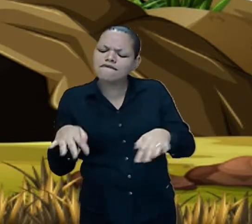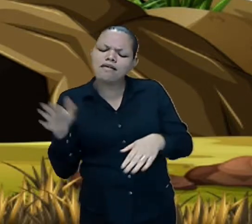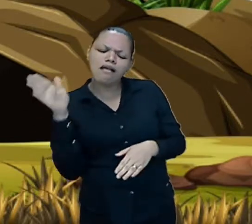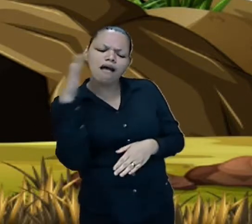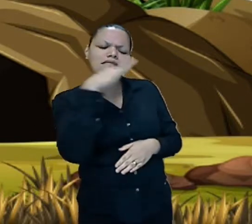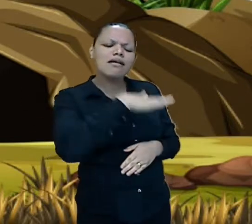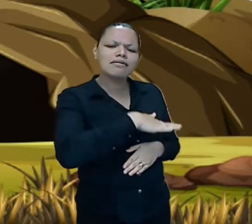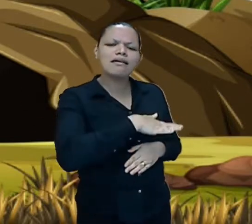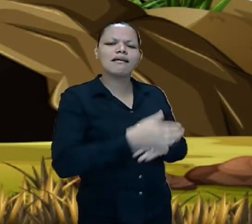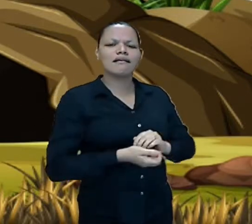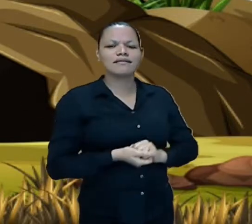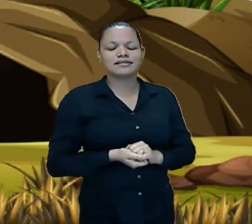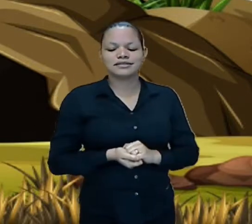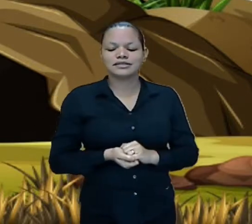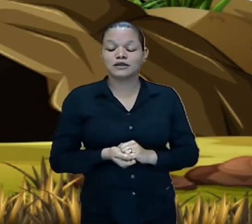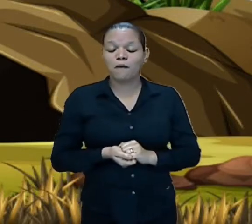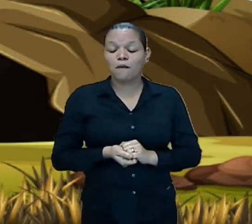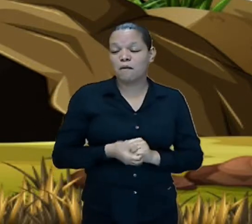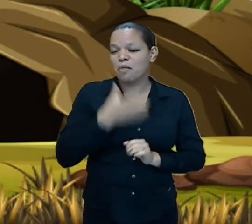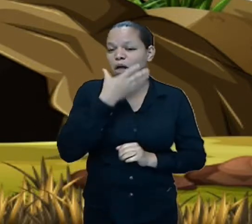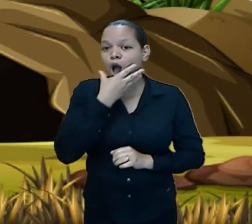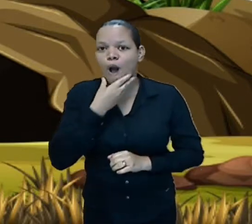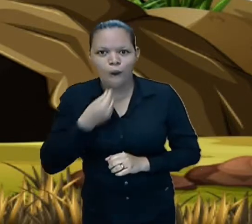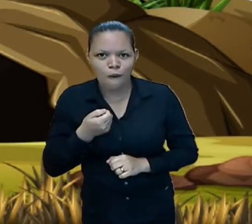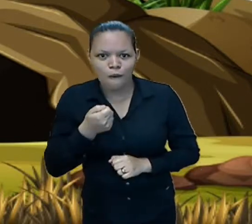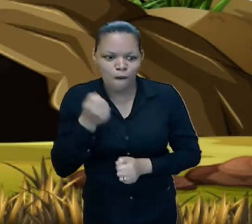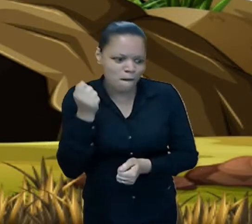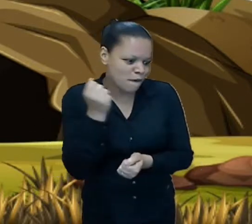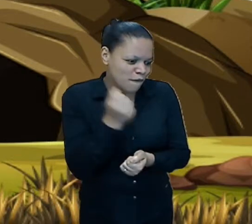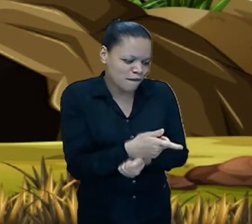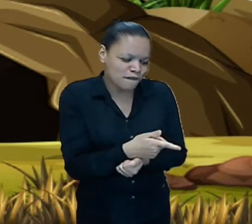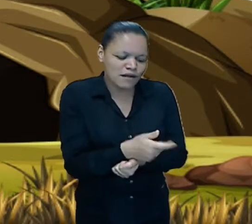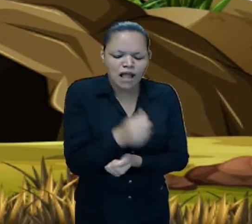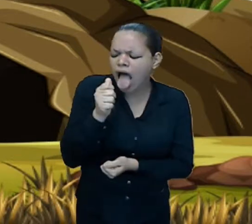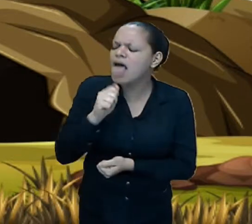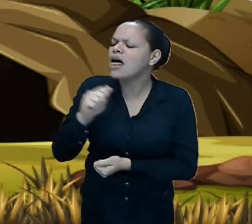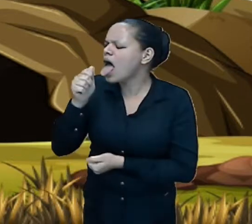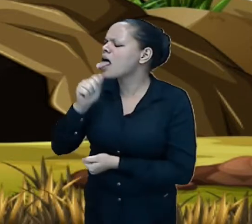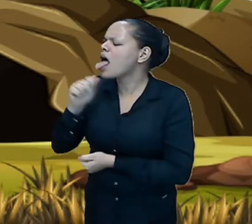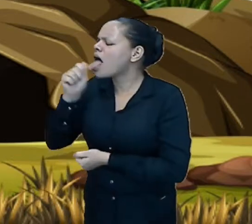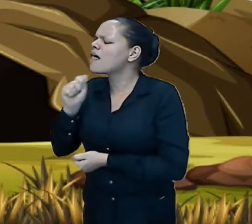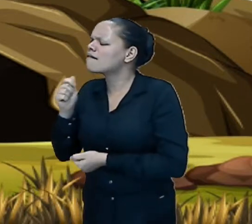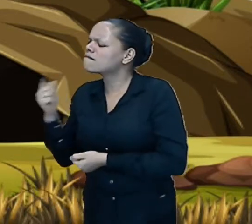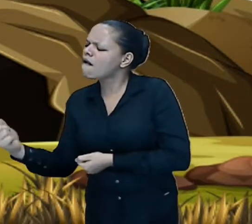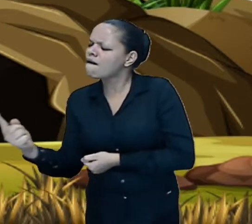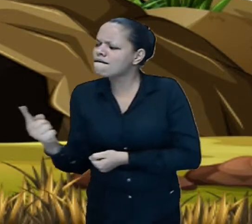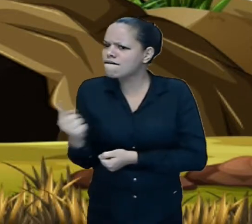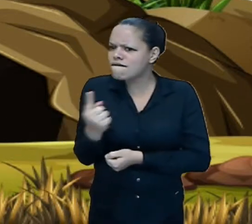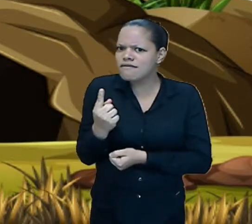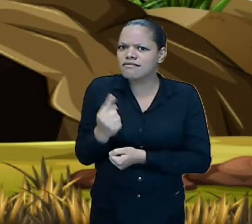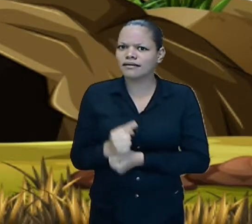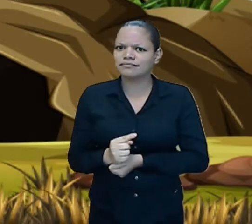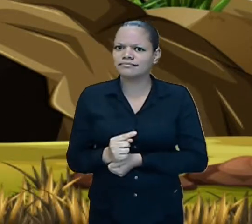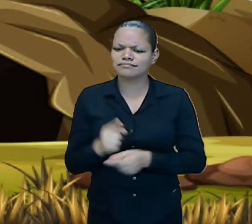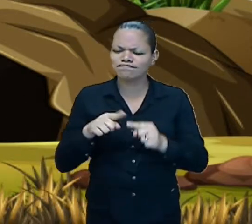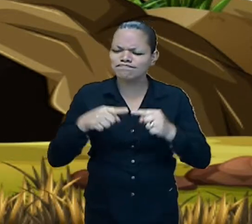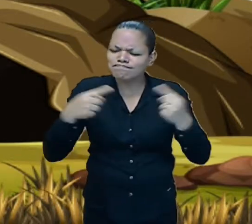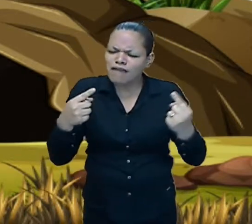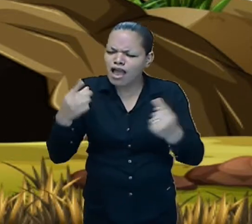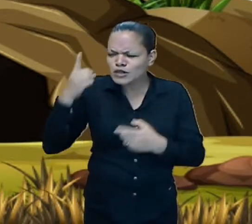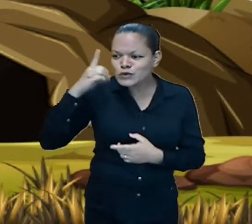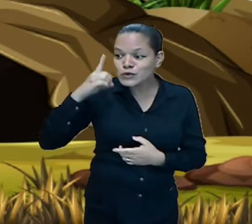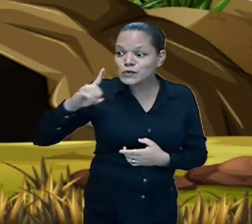passava. Mas às vezes ele se decepcionava. Um dia, no fim da tarde,